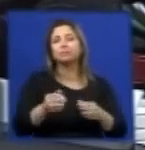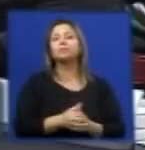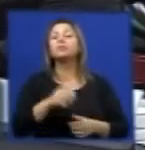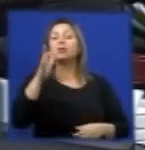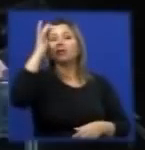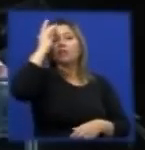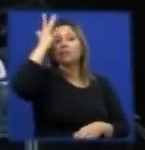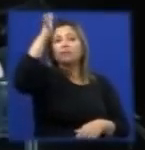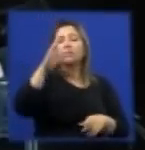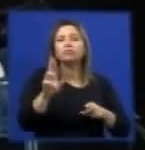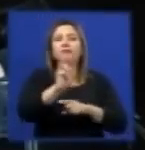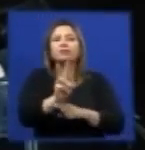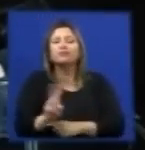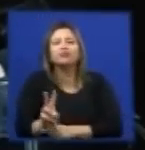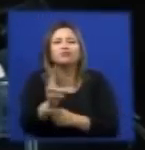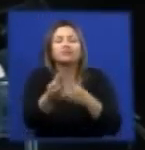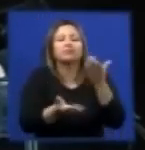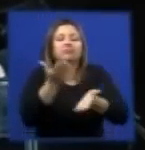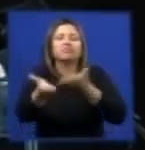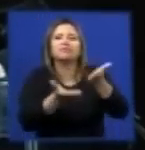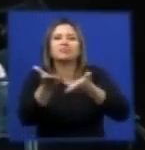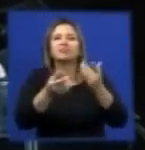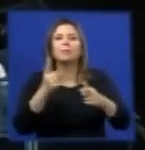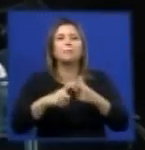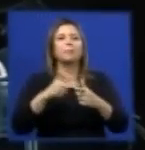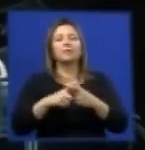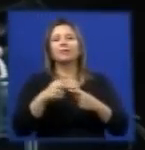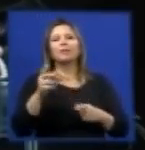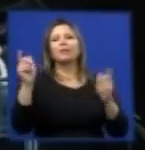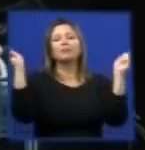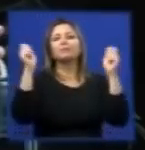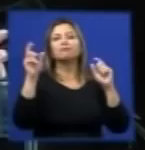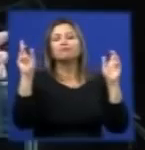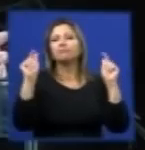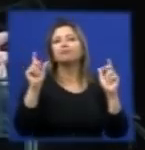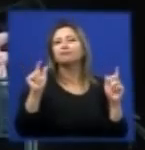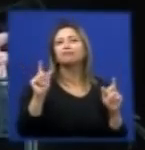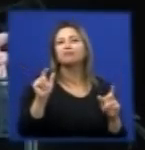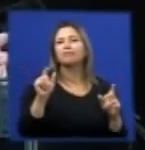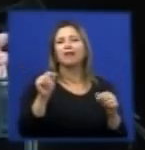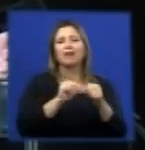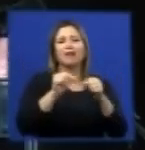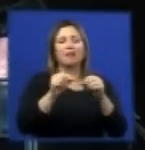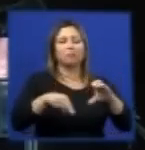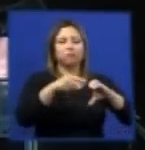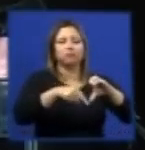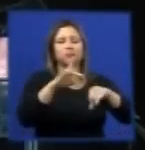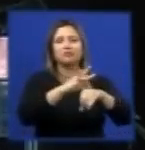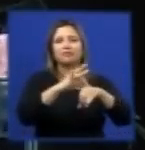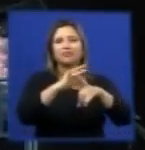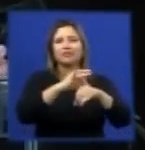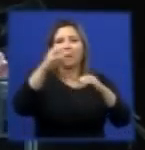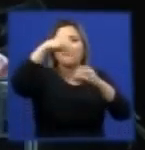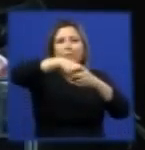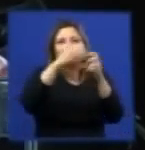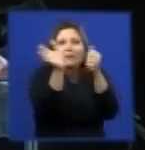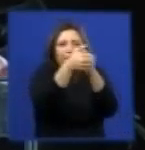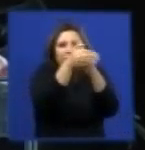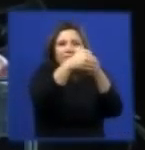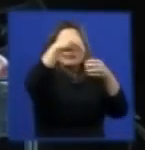fácil de controlar uma vez que não dá para fabricar pneus no porão da sua casa por muito tempo. Então,